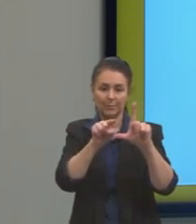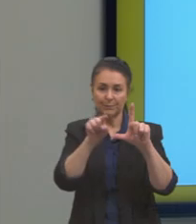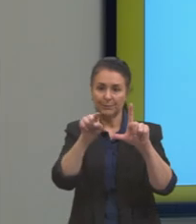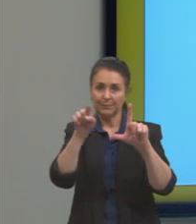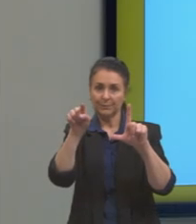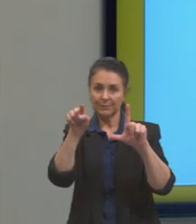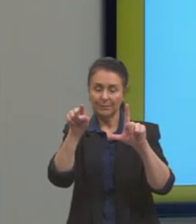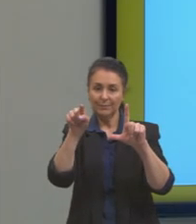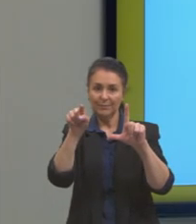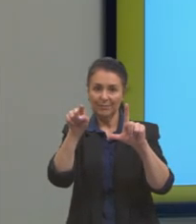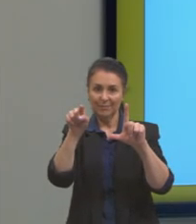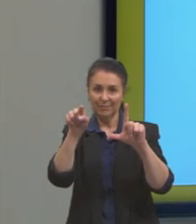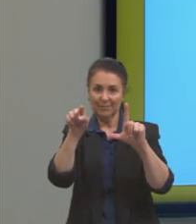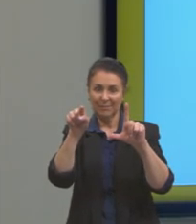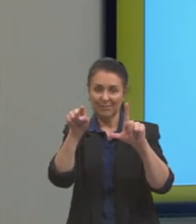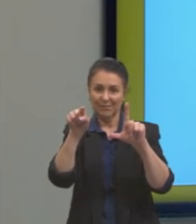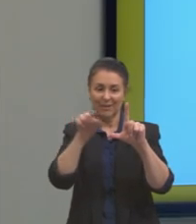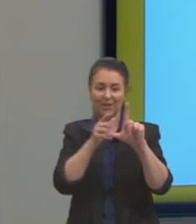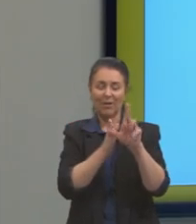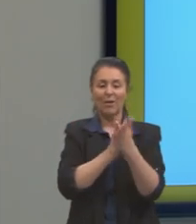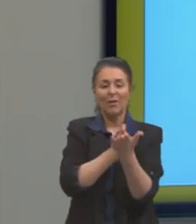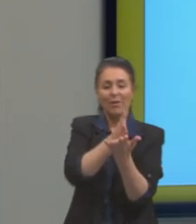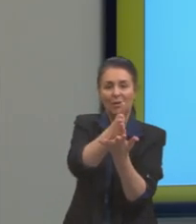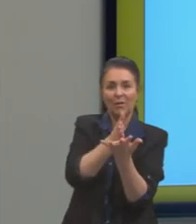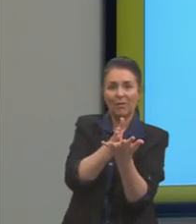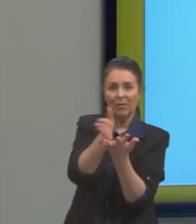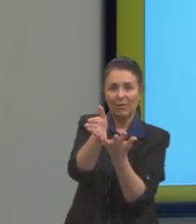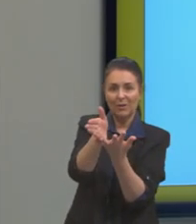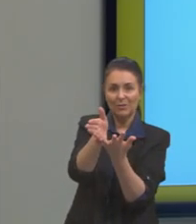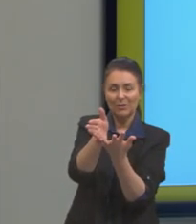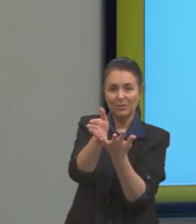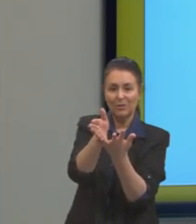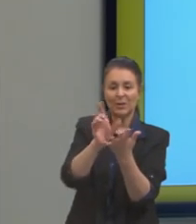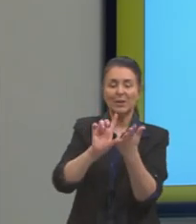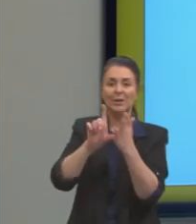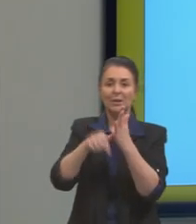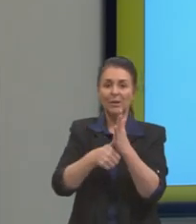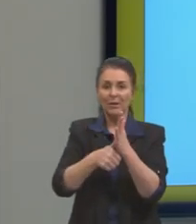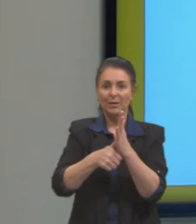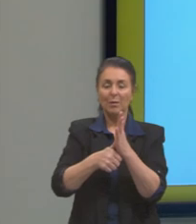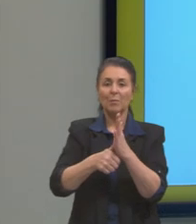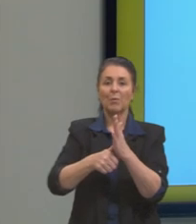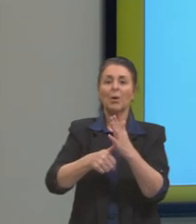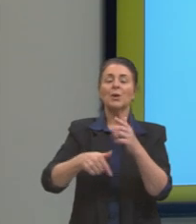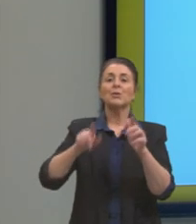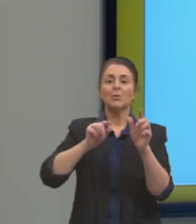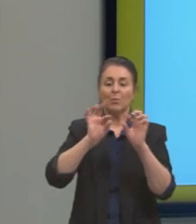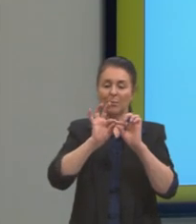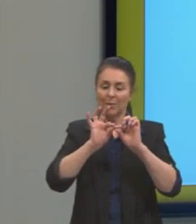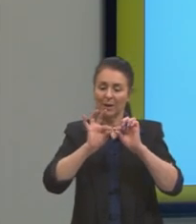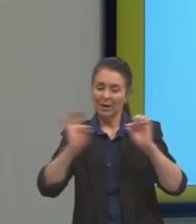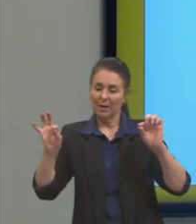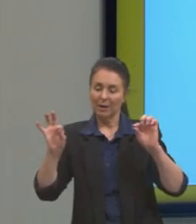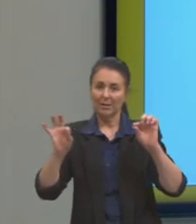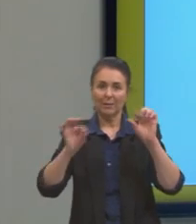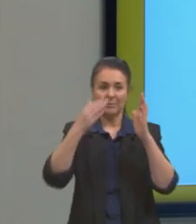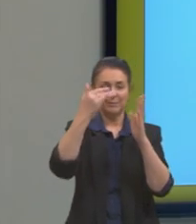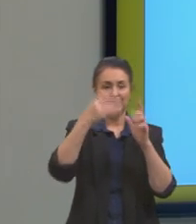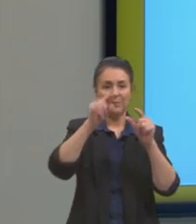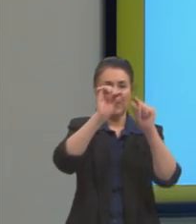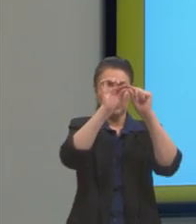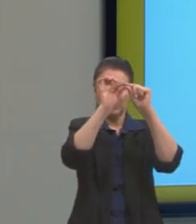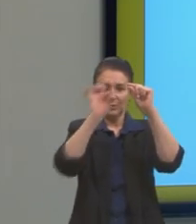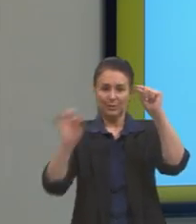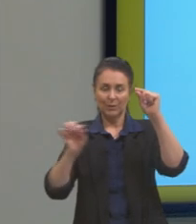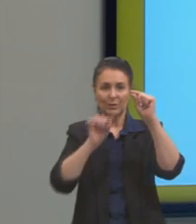2, pertencente a esse eixo. Depois, devemos traçar, então, uma reta perpendicular ao eixo Y no ponto menos 2,